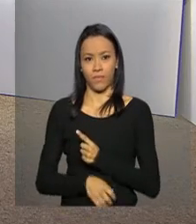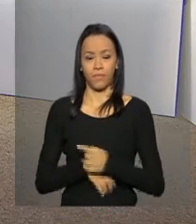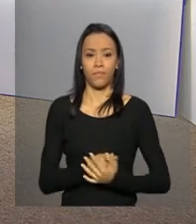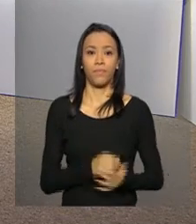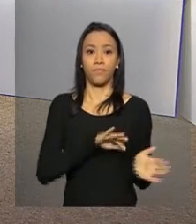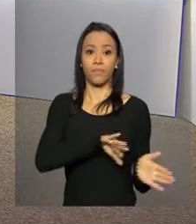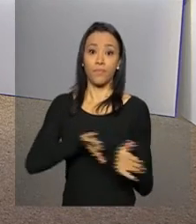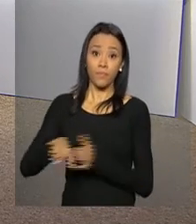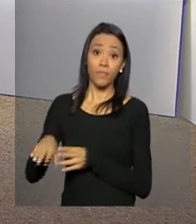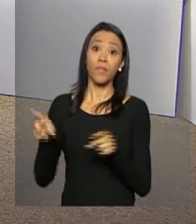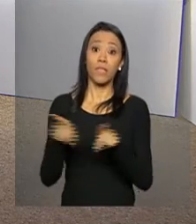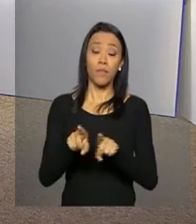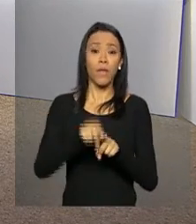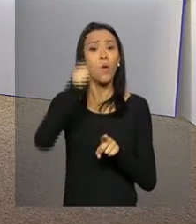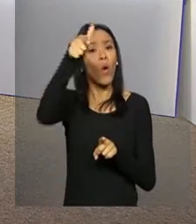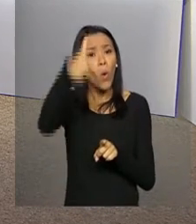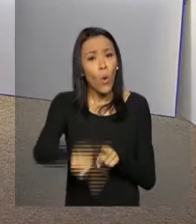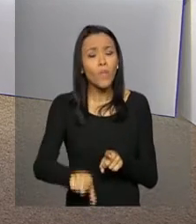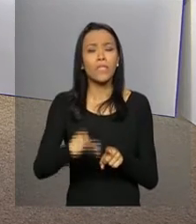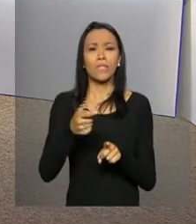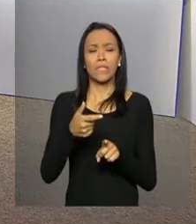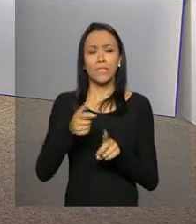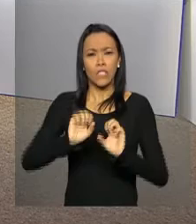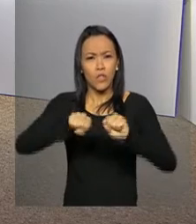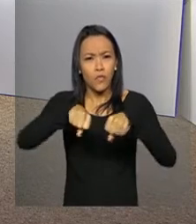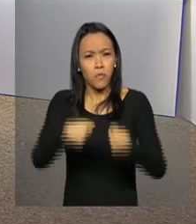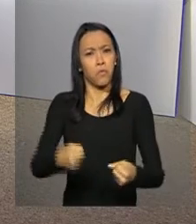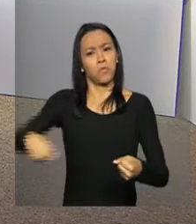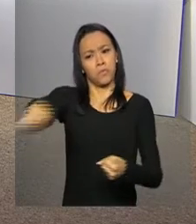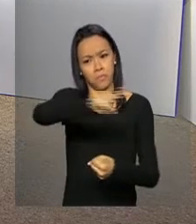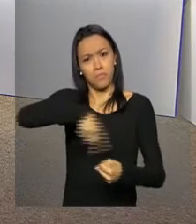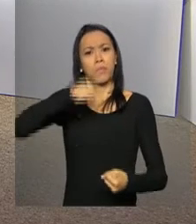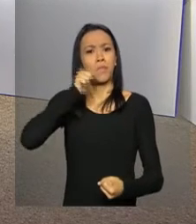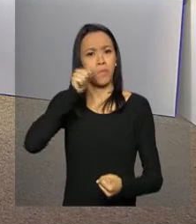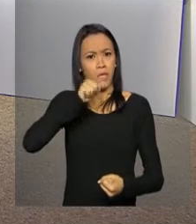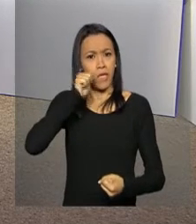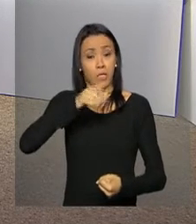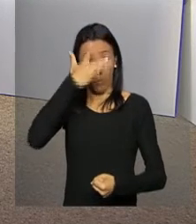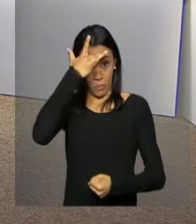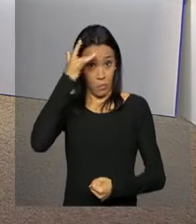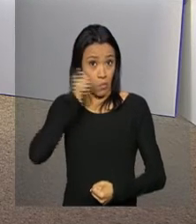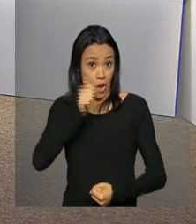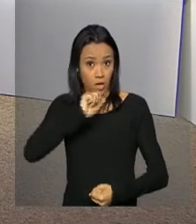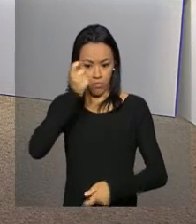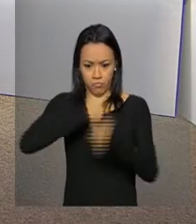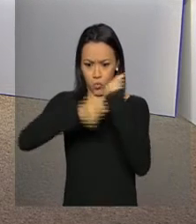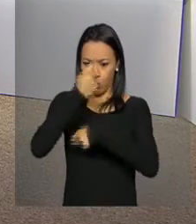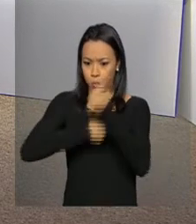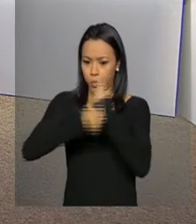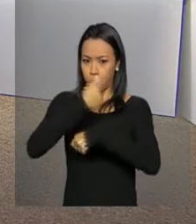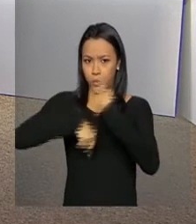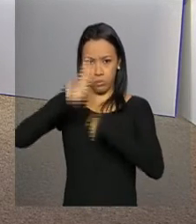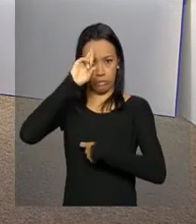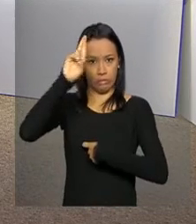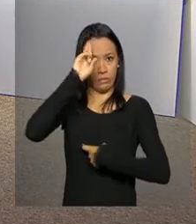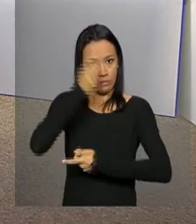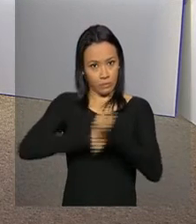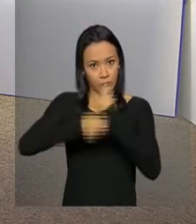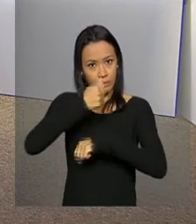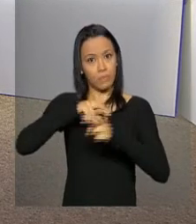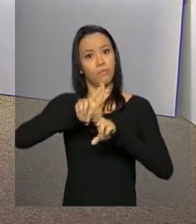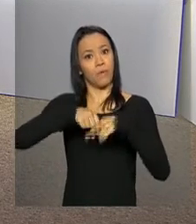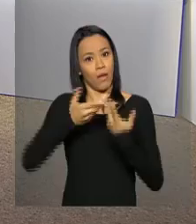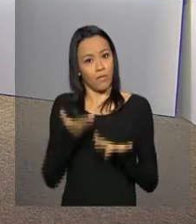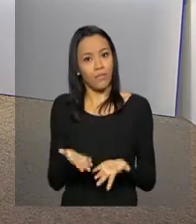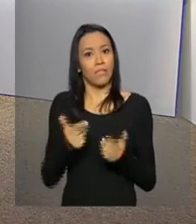Um reconhecimento da dedicação e do esforço das mulheres. Empresárias que transformaram a realidade a partir do empreendedorismo,